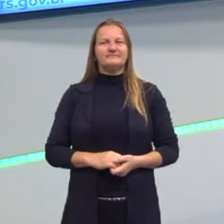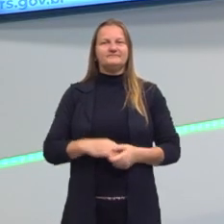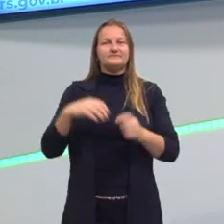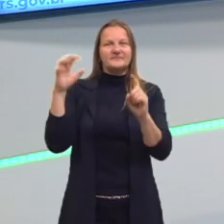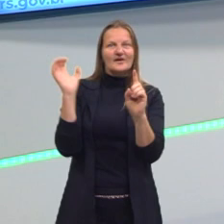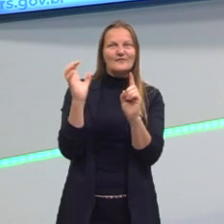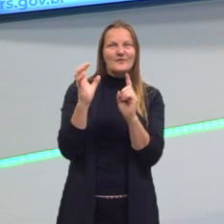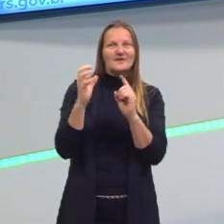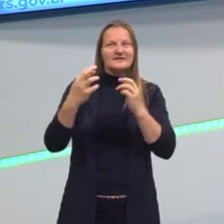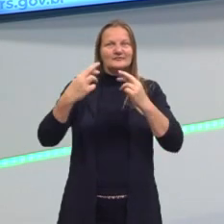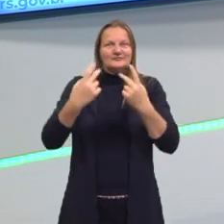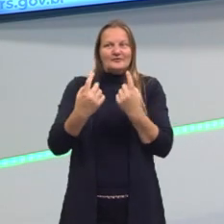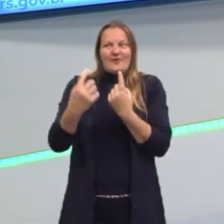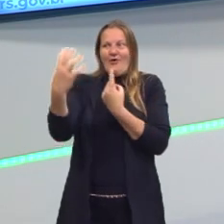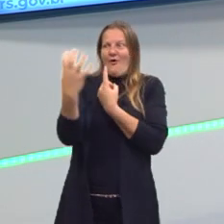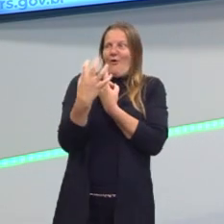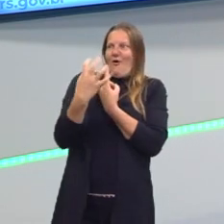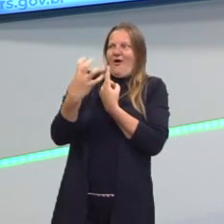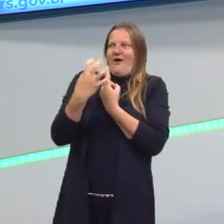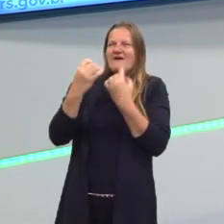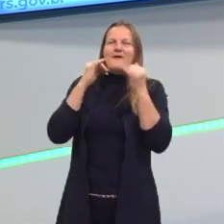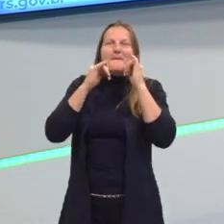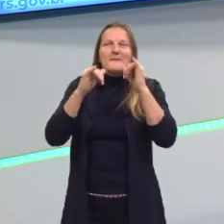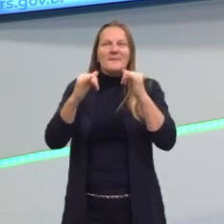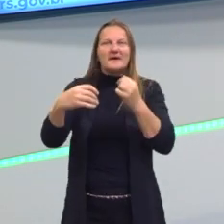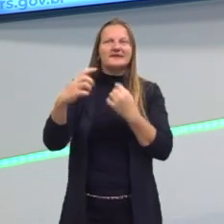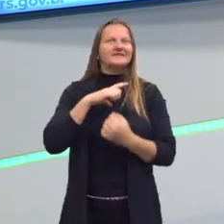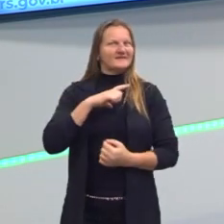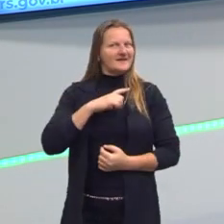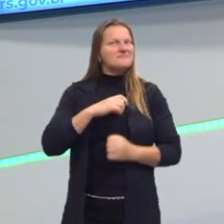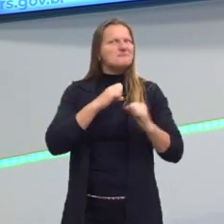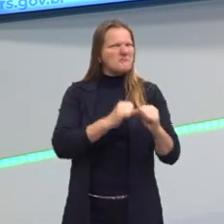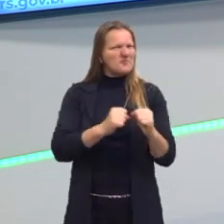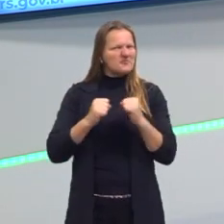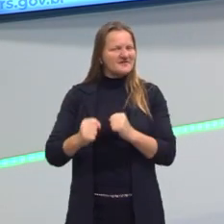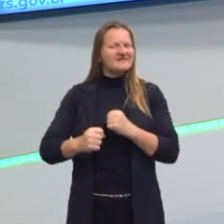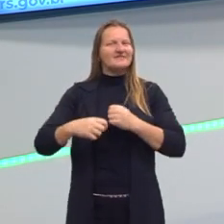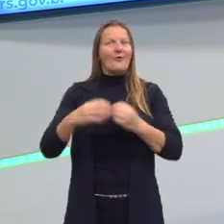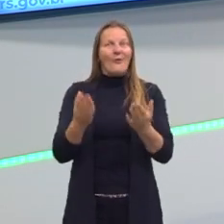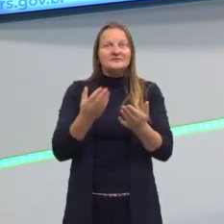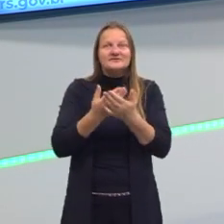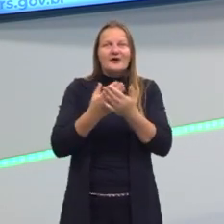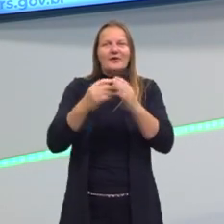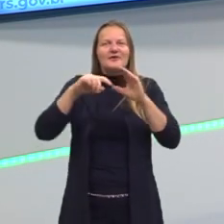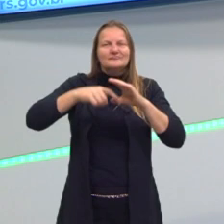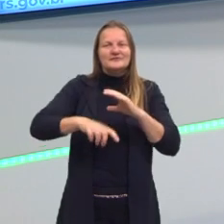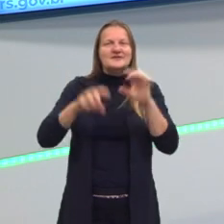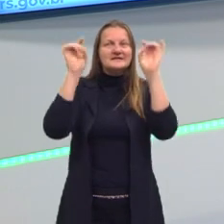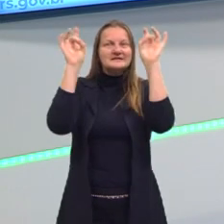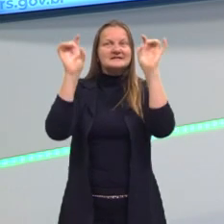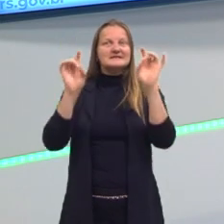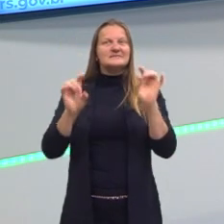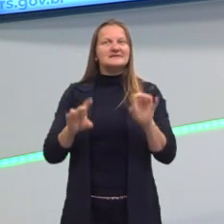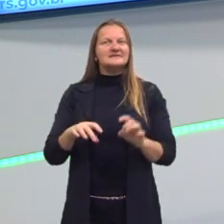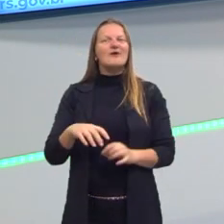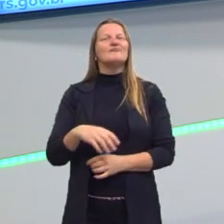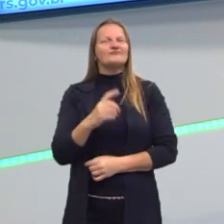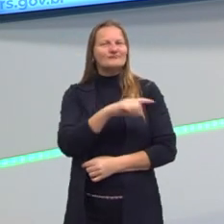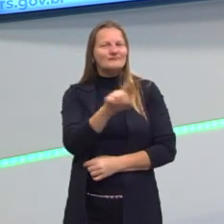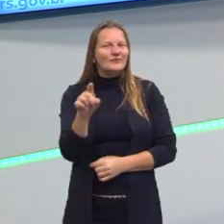influência que a propaganda tem. E a gente vai estudar aí nessa aula, que para mim é uma aula especial demais,